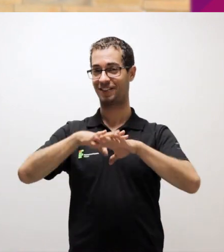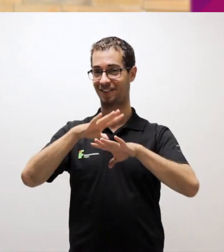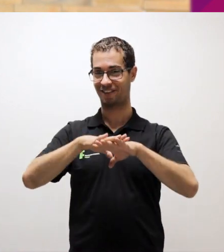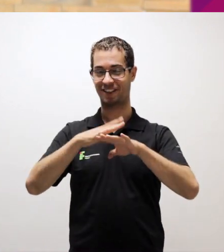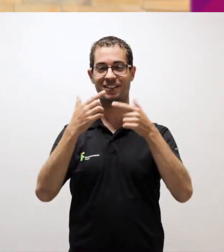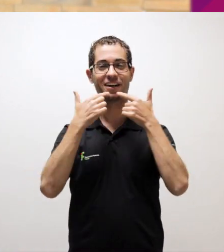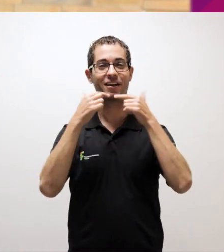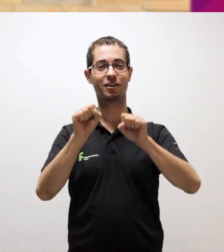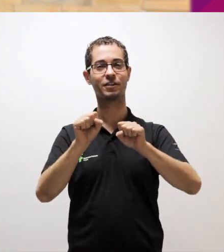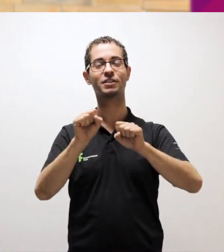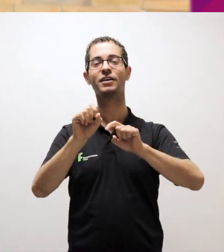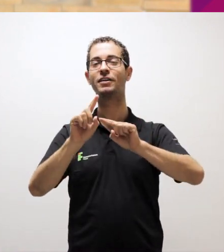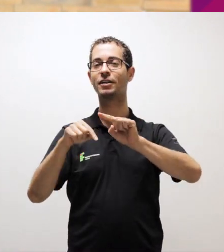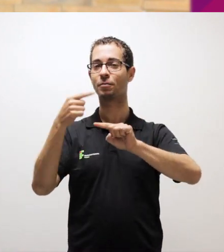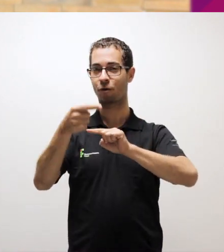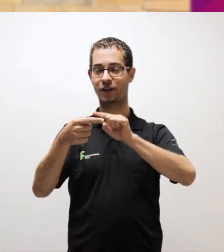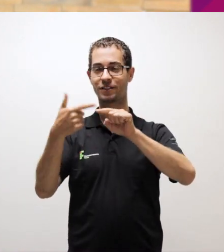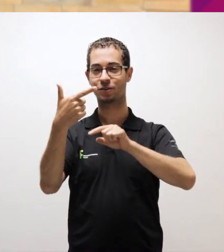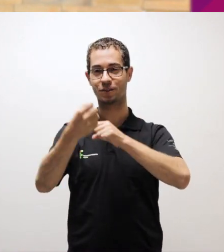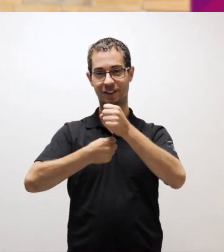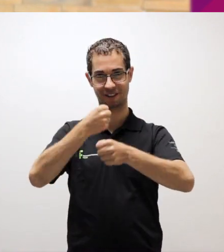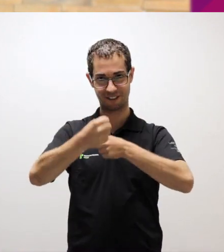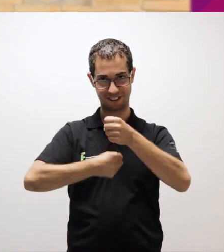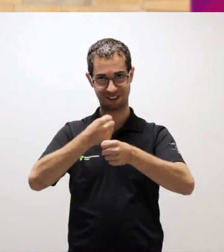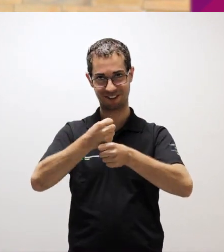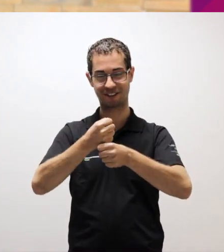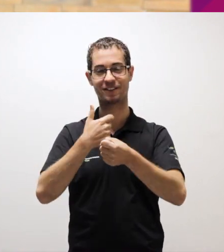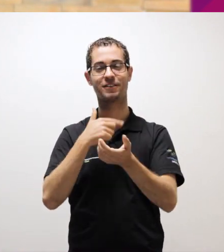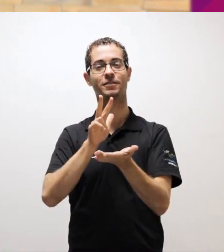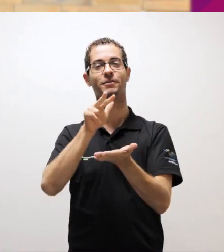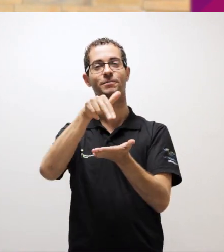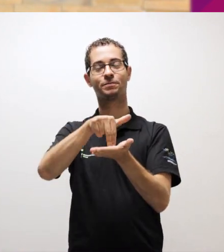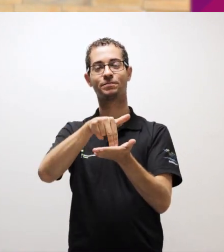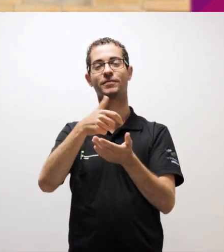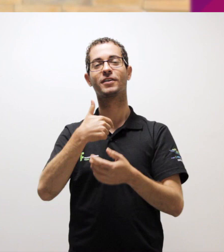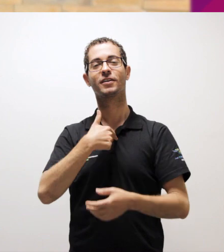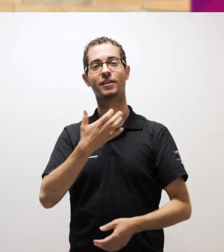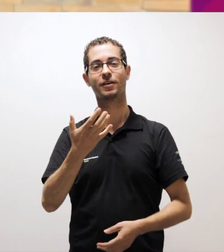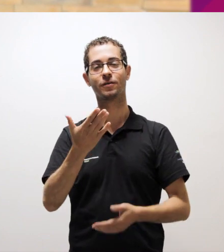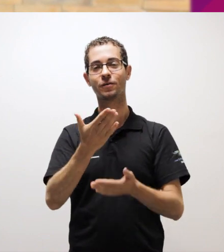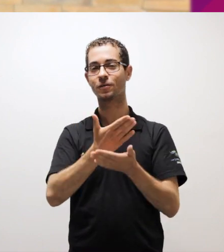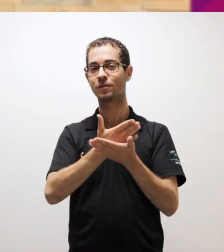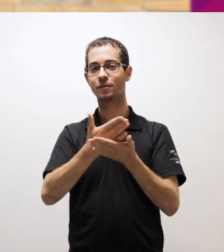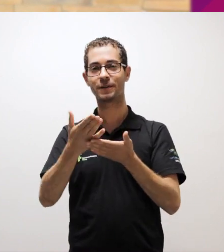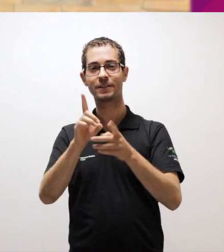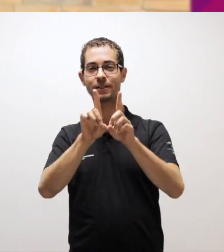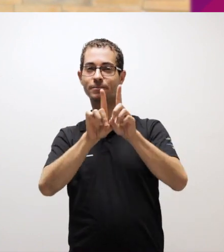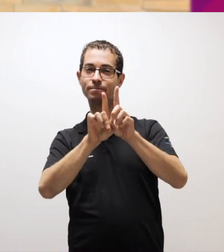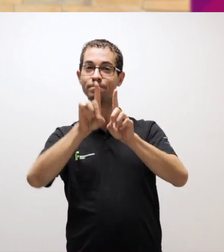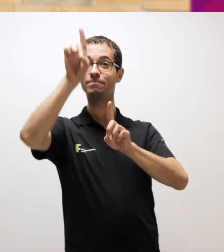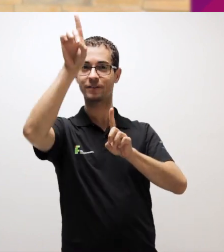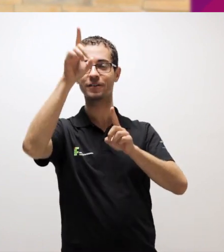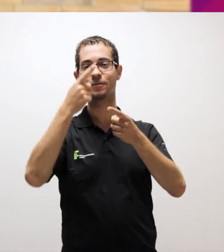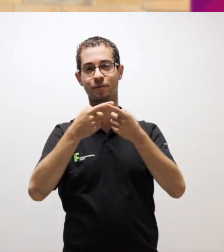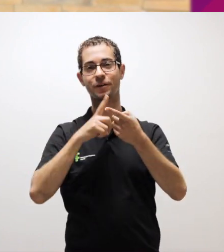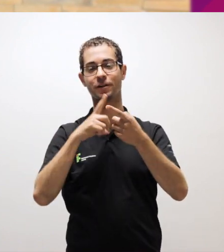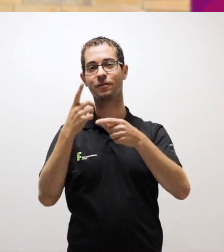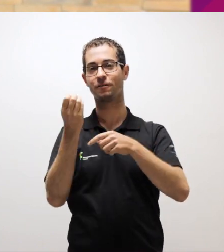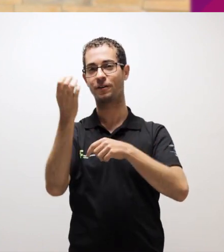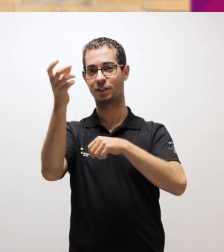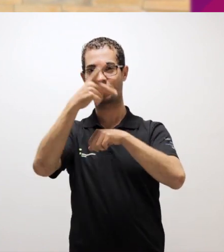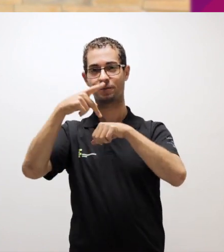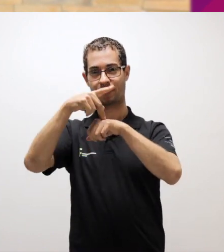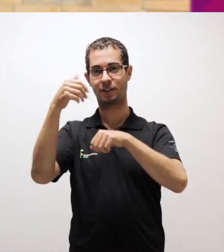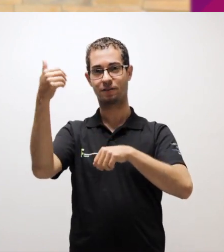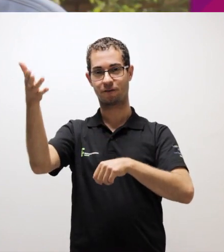as de Linguística, depois que eu acabei participando, no segundo ano. E daí que eu acabei tendo o maior destaque, que foi porque eu